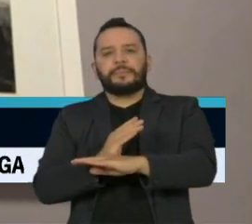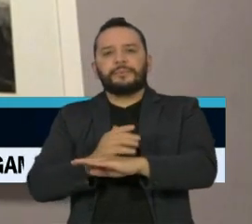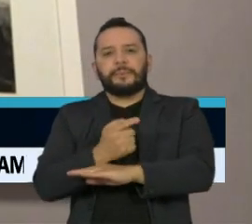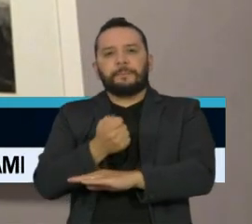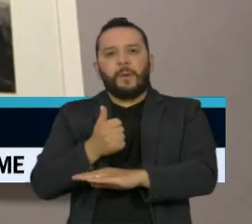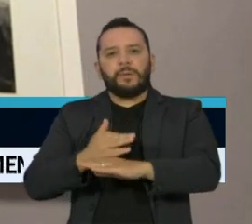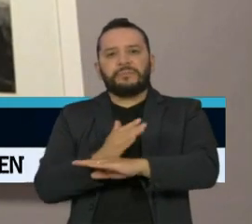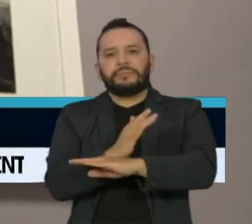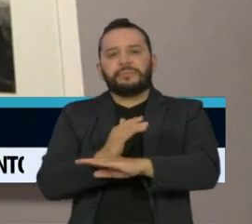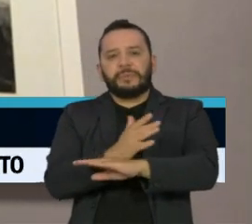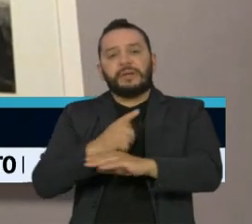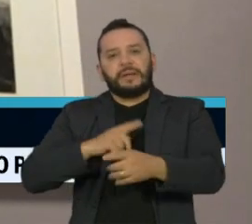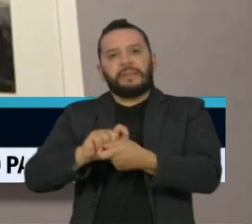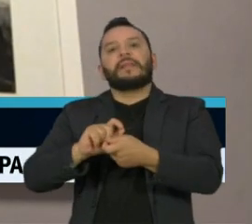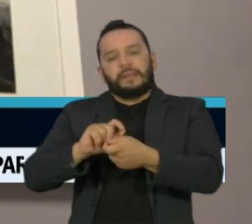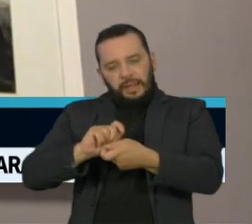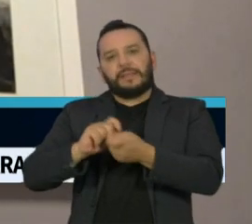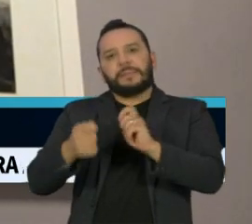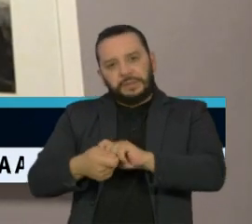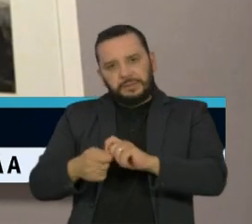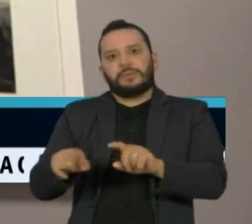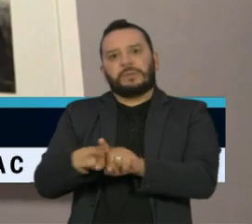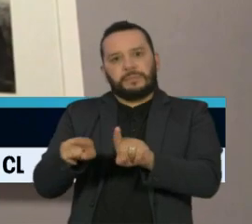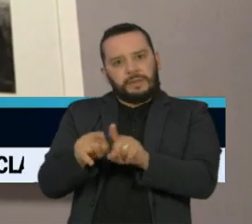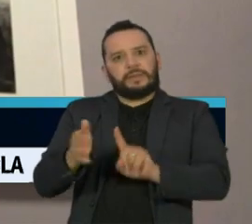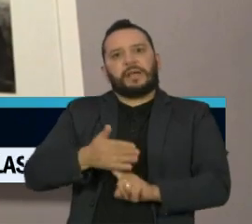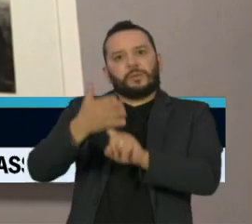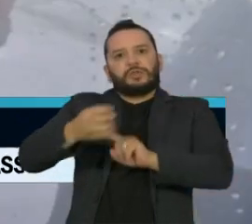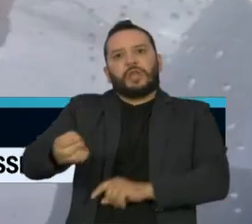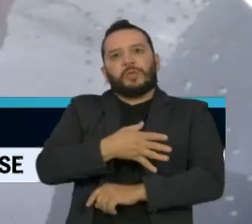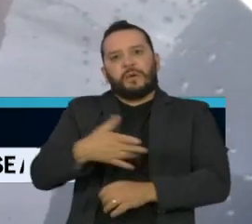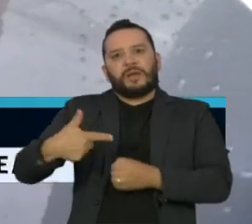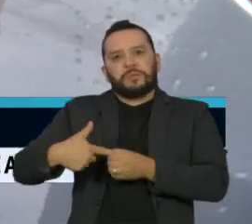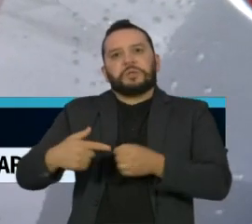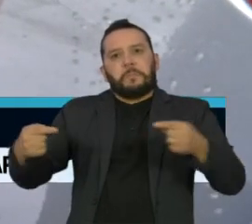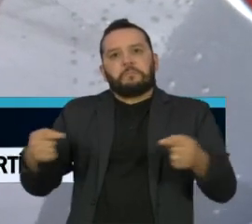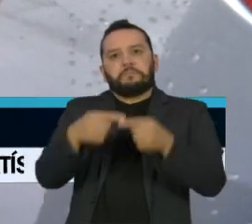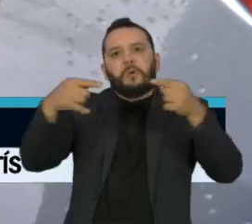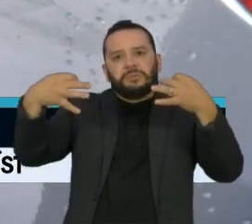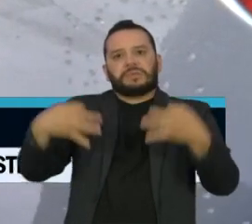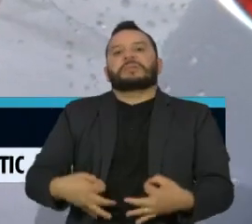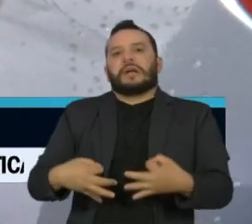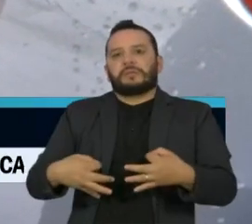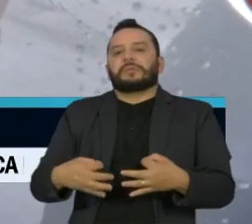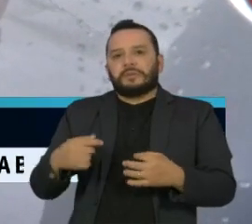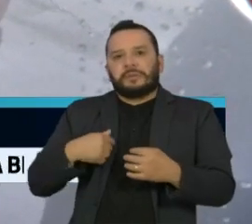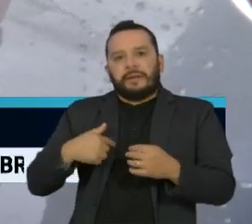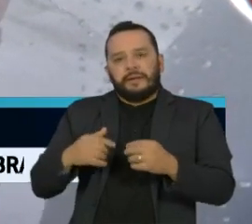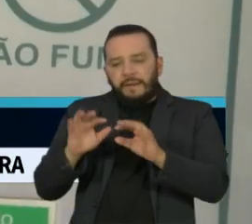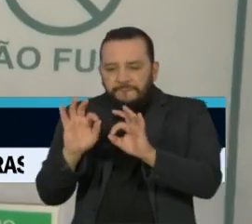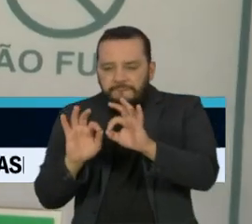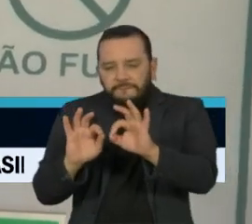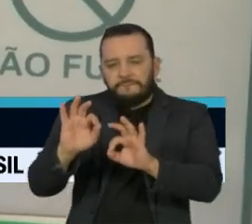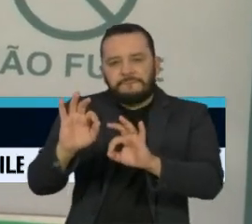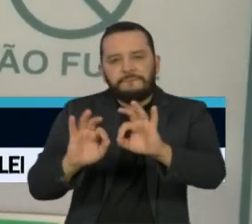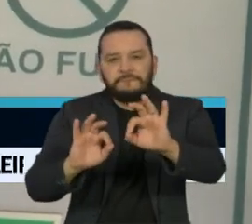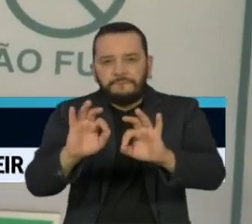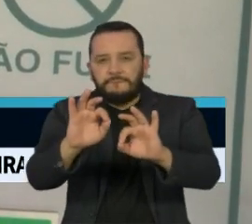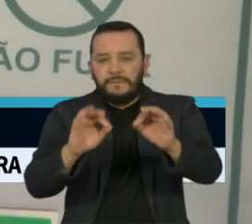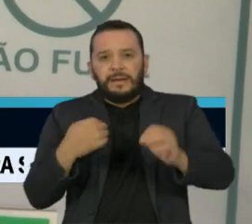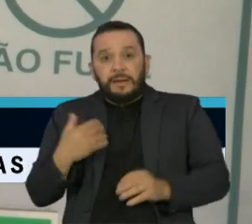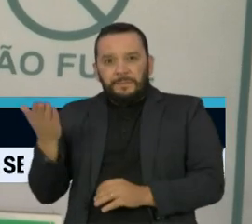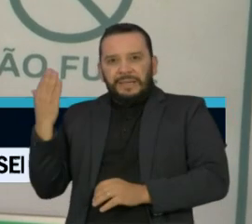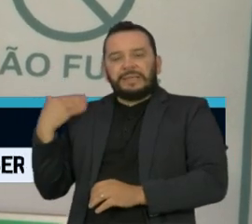tecnologias vão sendo implantadas exigindo combustíveis mais adequados. E isso tem sido feito ao longo do tempo. Isso desde a retirada do